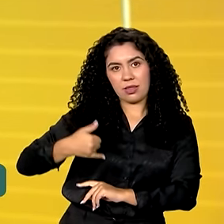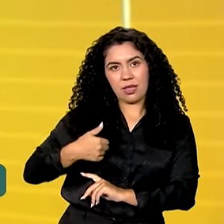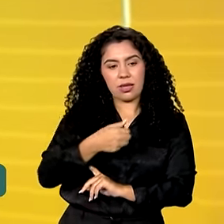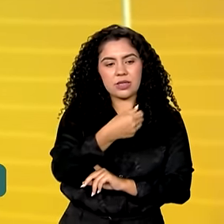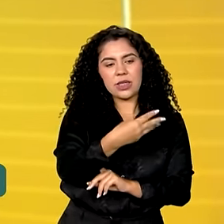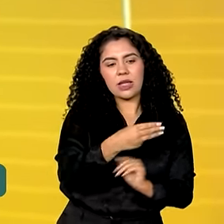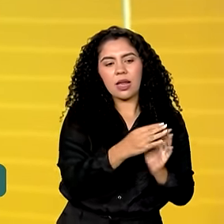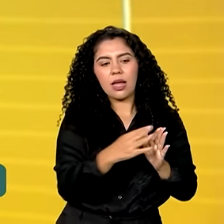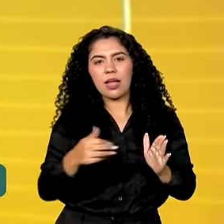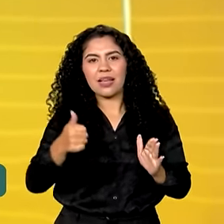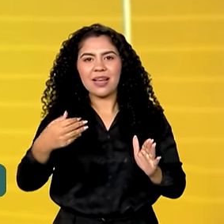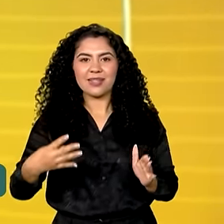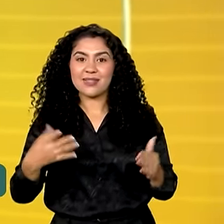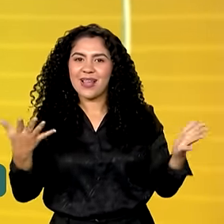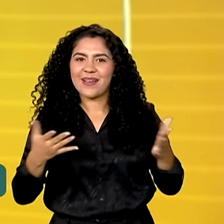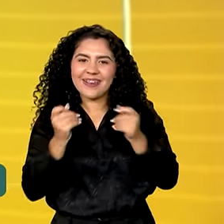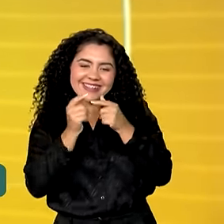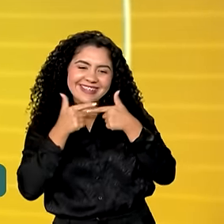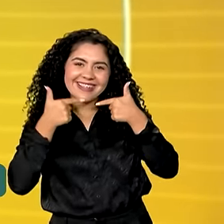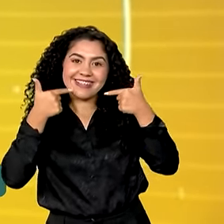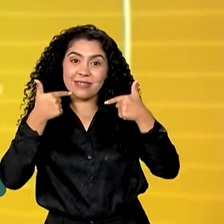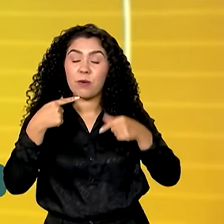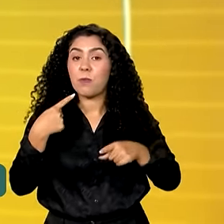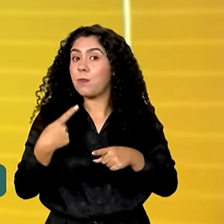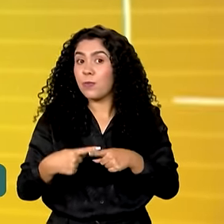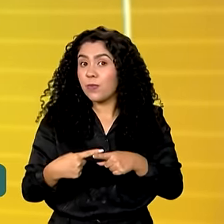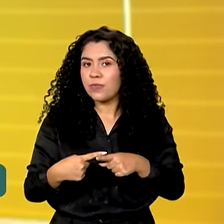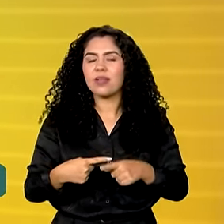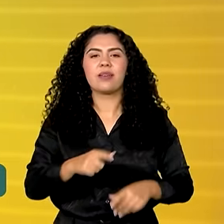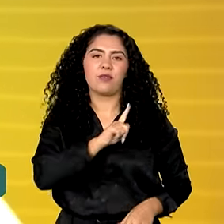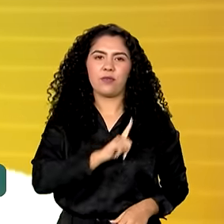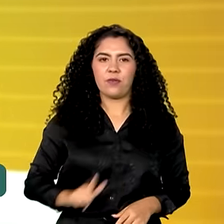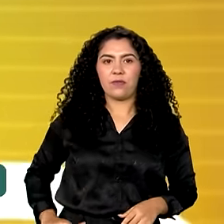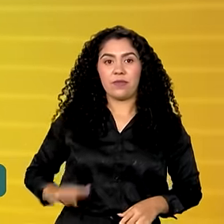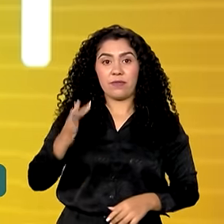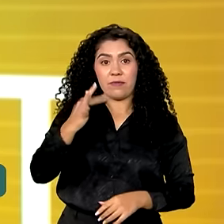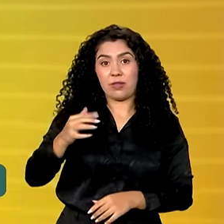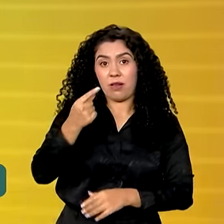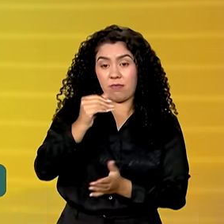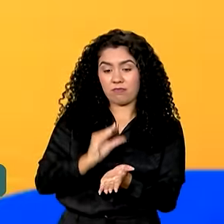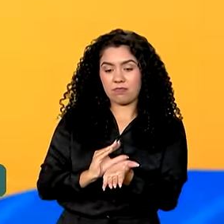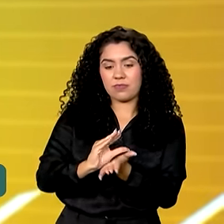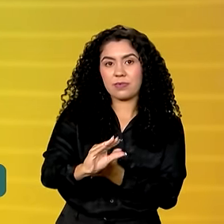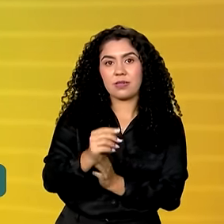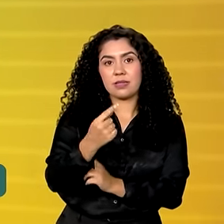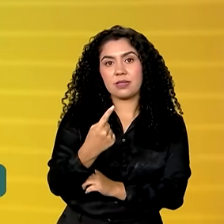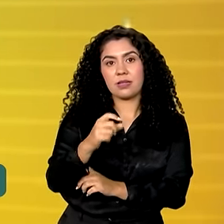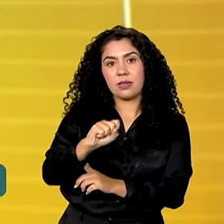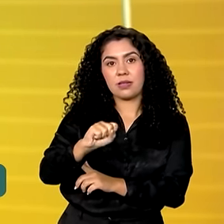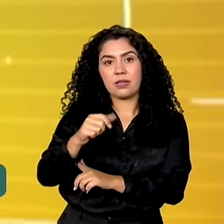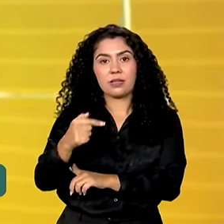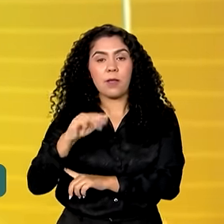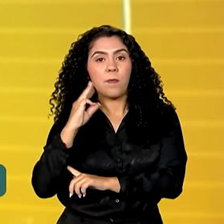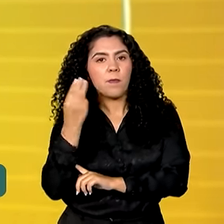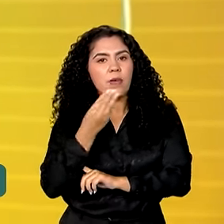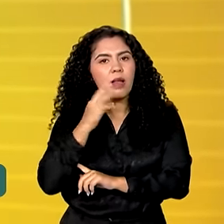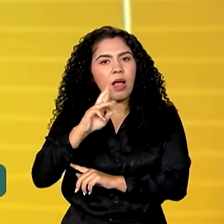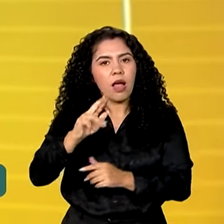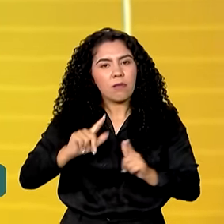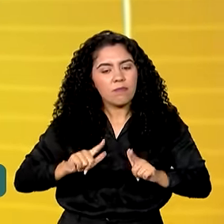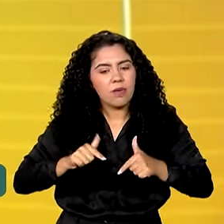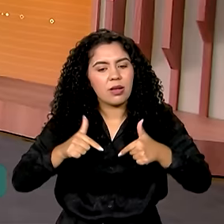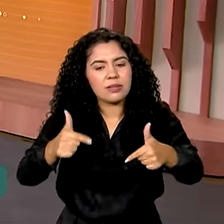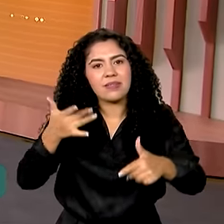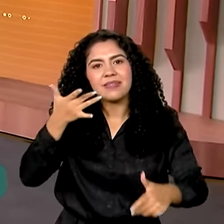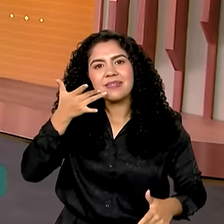motivos para sorrir. É que o governo federal destinou mais de 187 milhões de reais para ações de saúde bucal nas